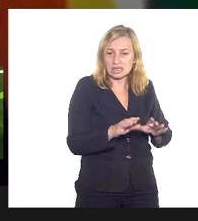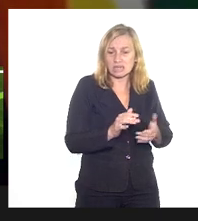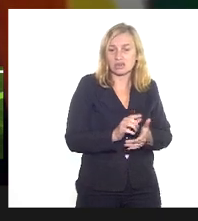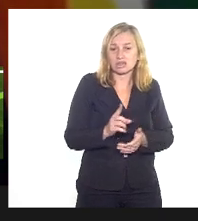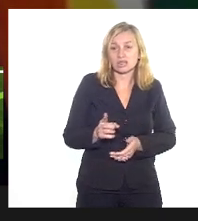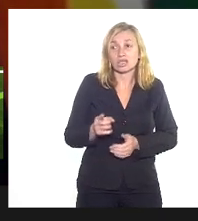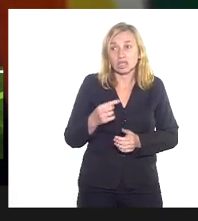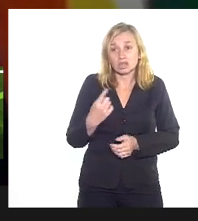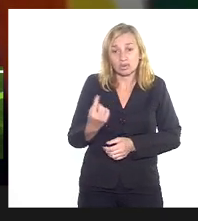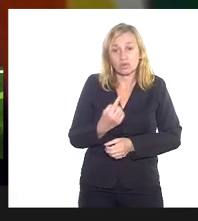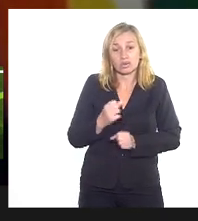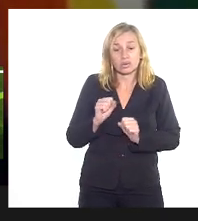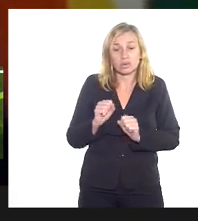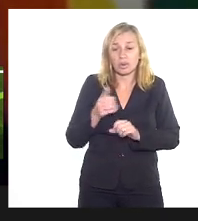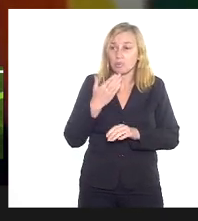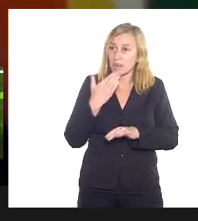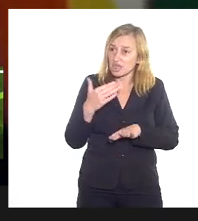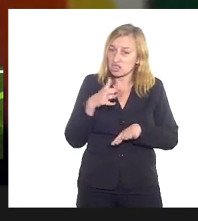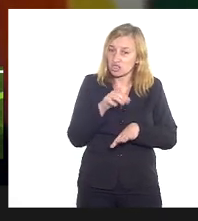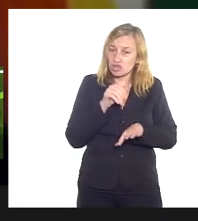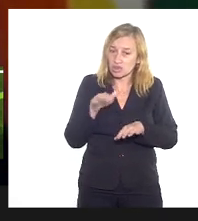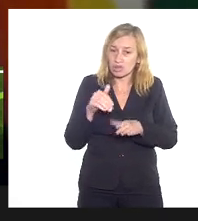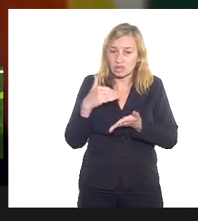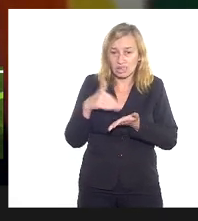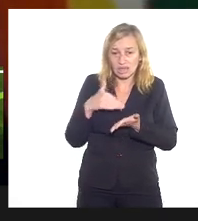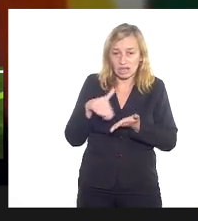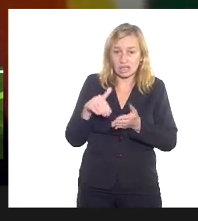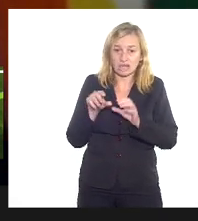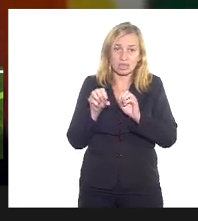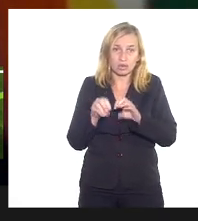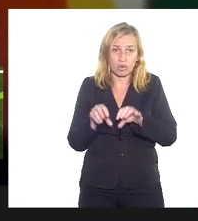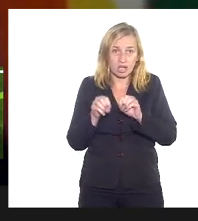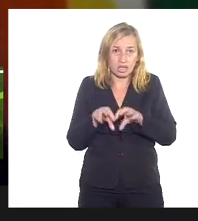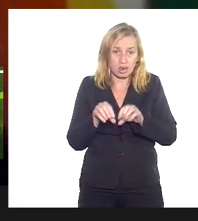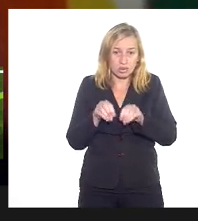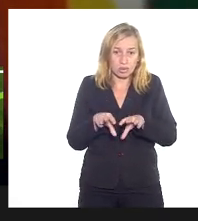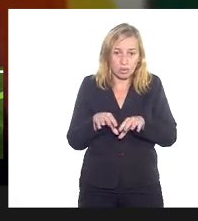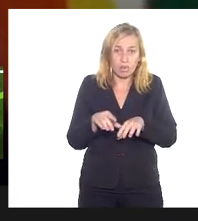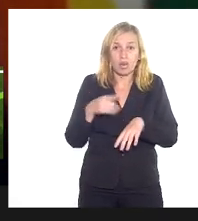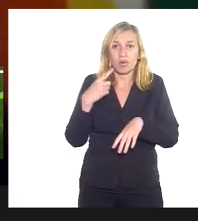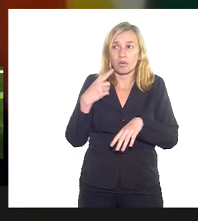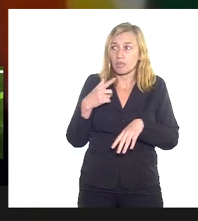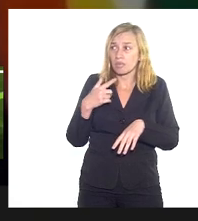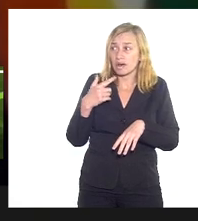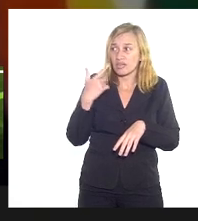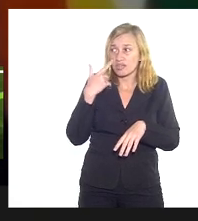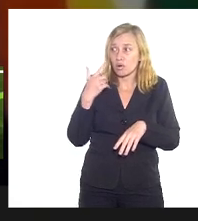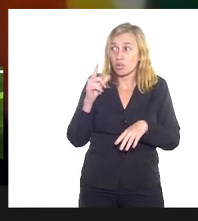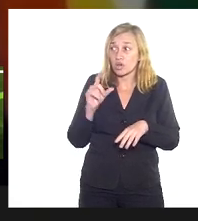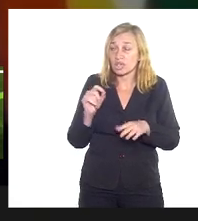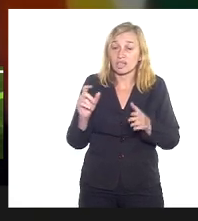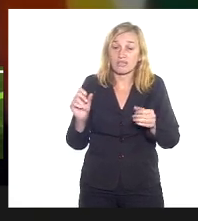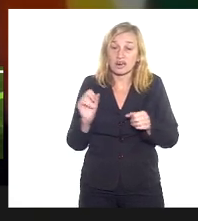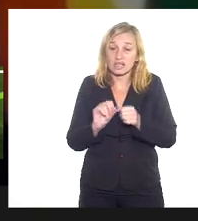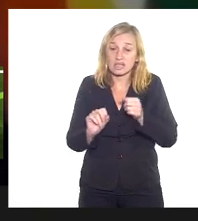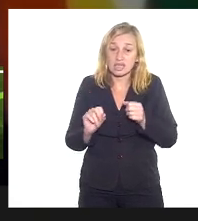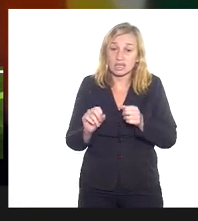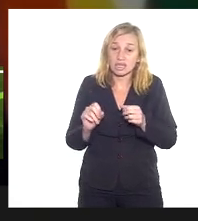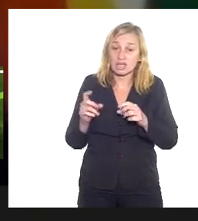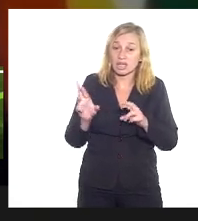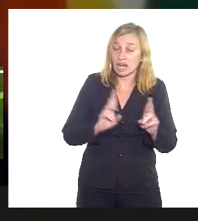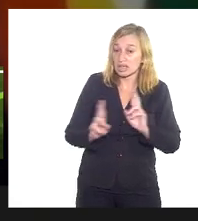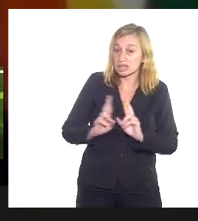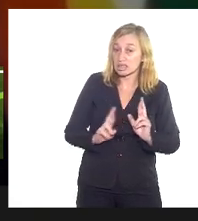da nossa parte convocar aqui o secretário de Educação para a gente ter noção do que está sendo feito em relação a isso.